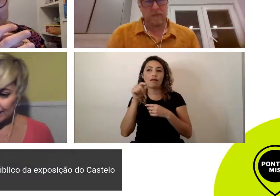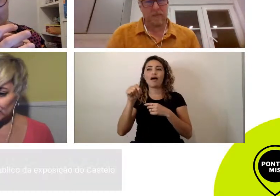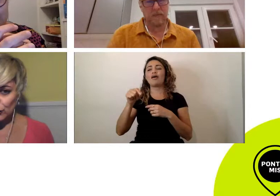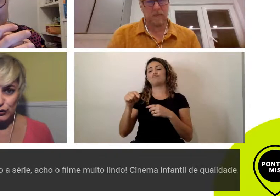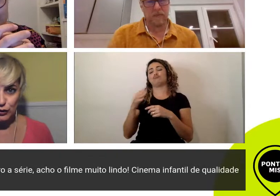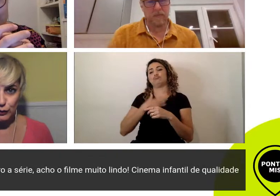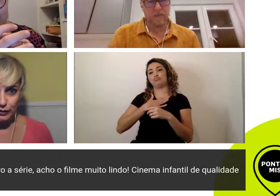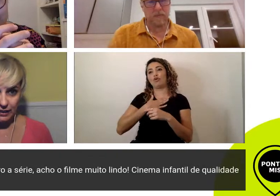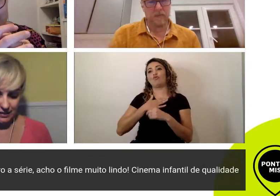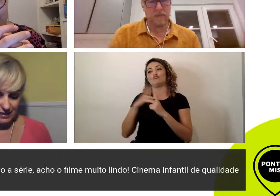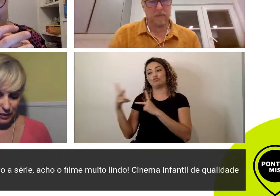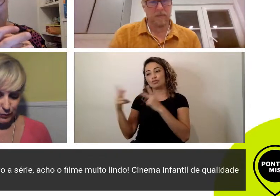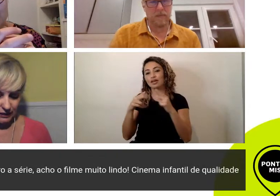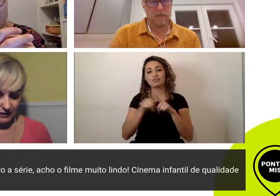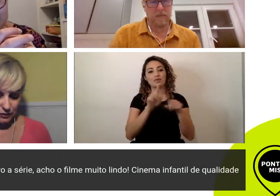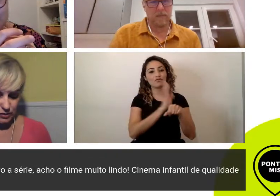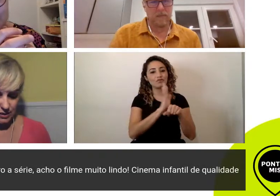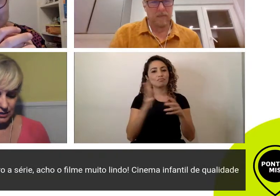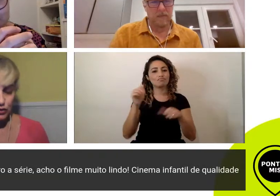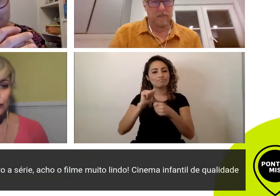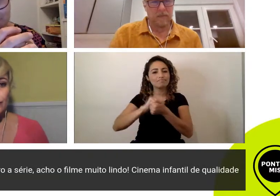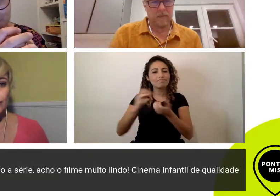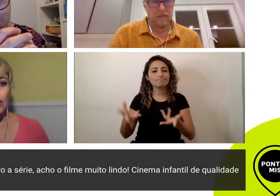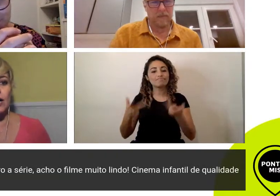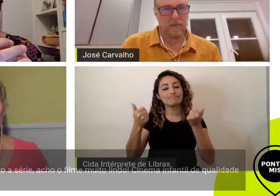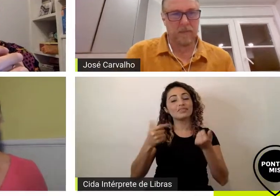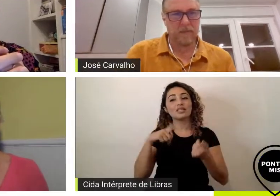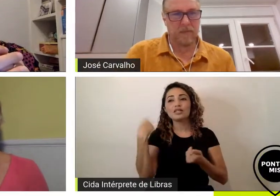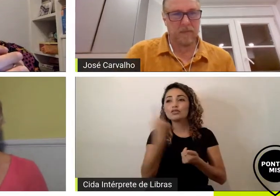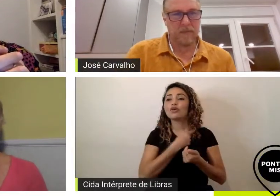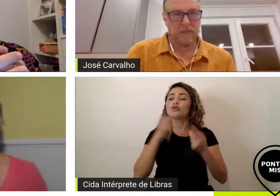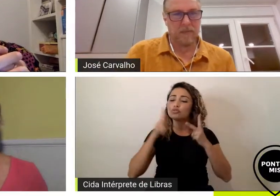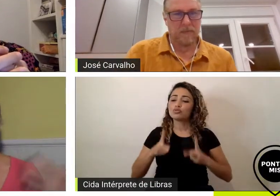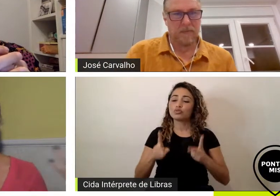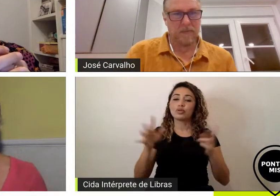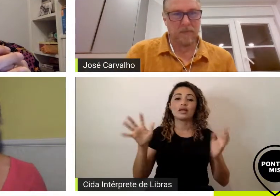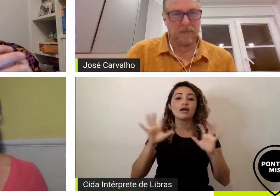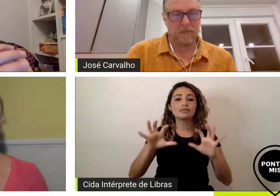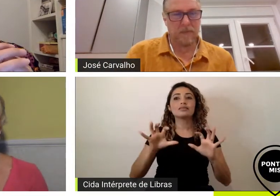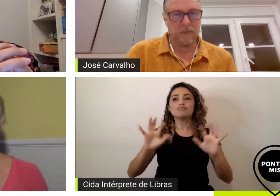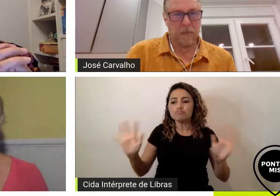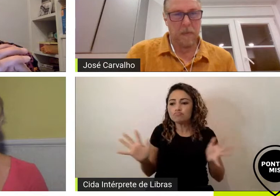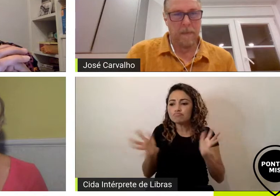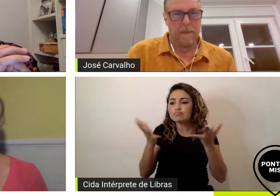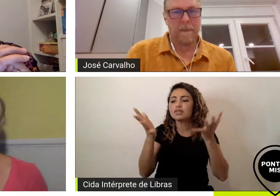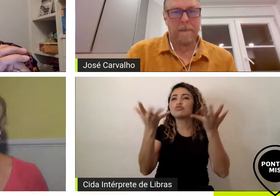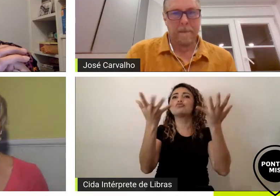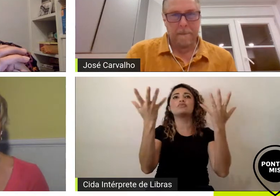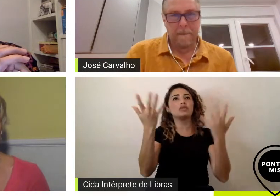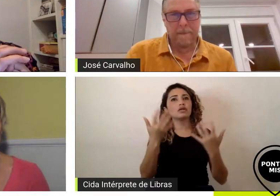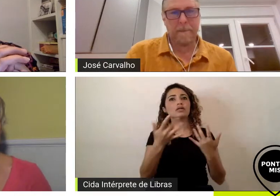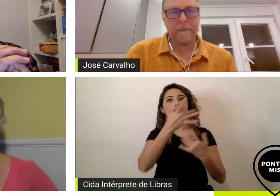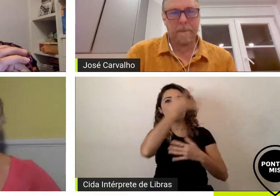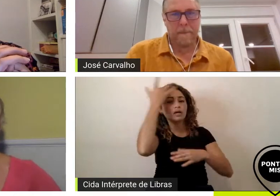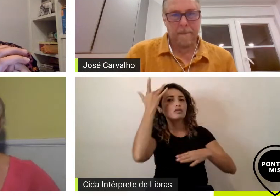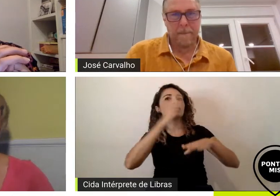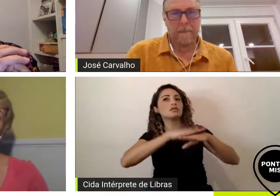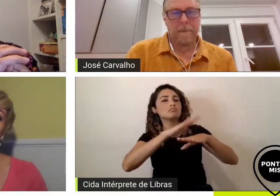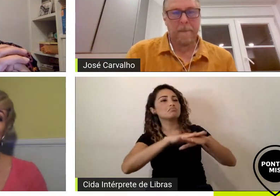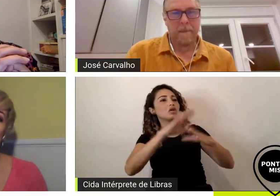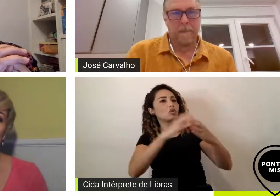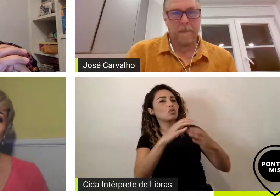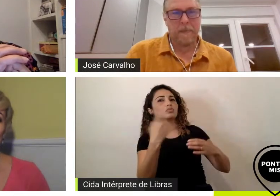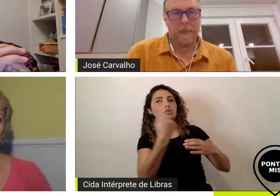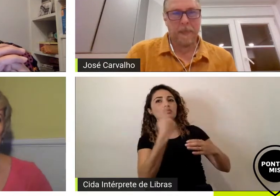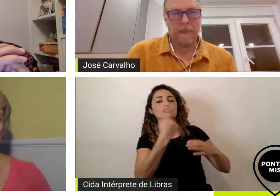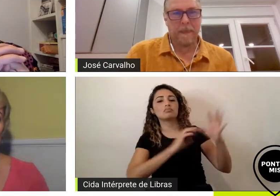e que a gente continue aí sempre dando esse incentivo às produções produções independentes e ao cinema nacional também que